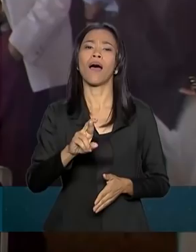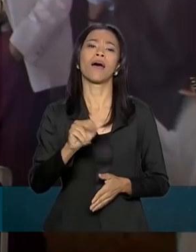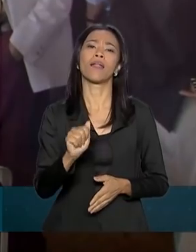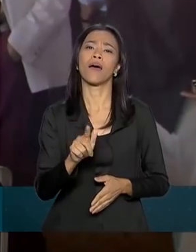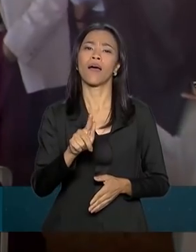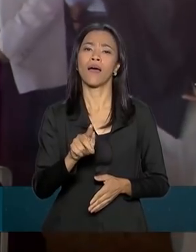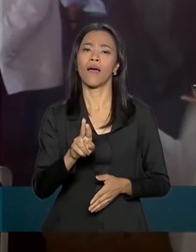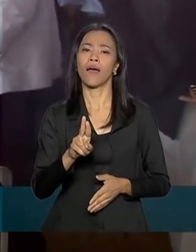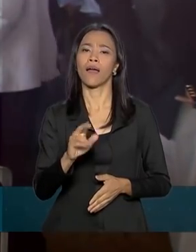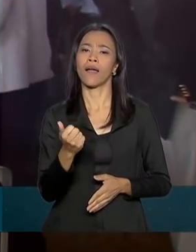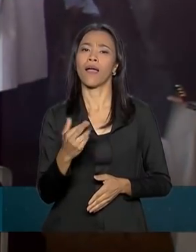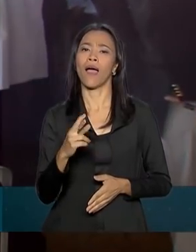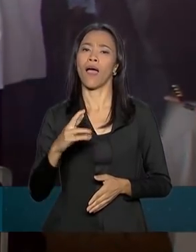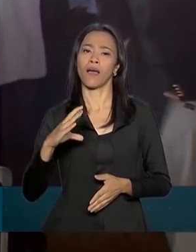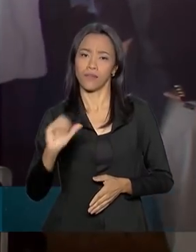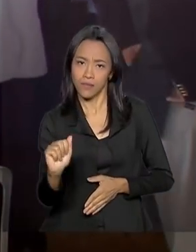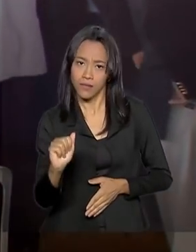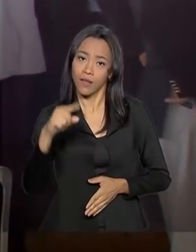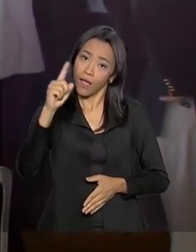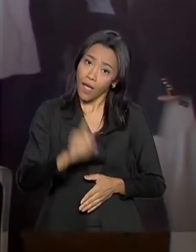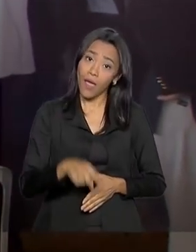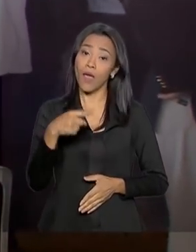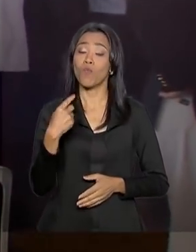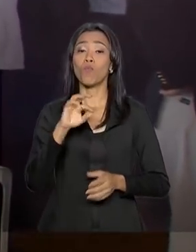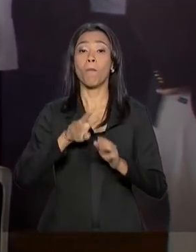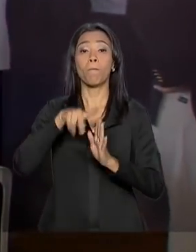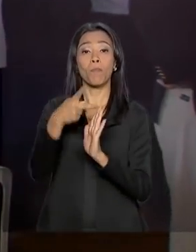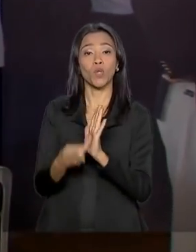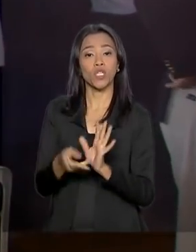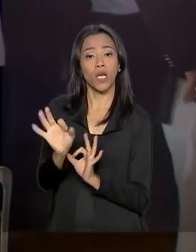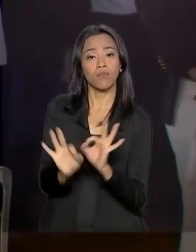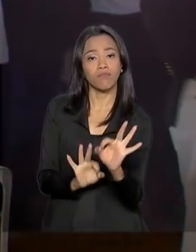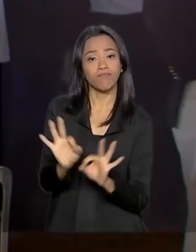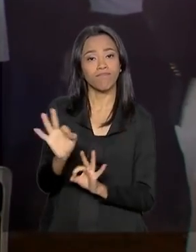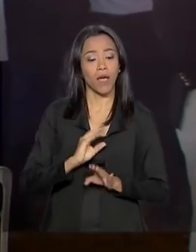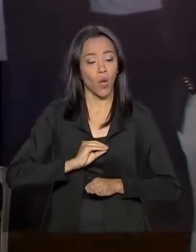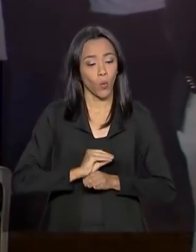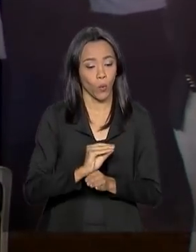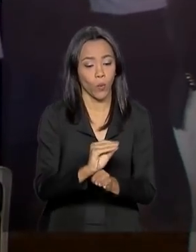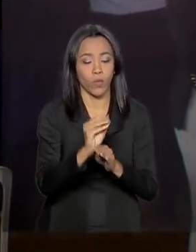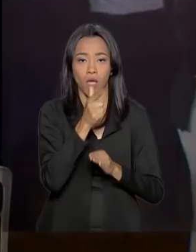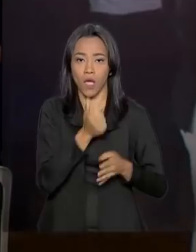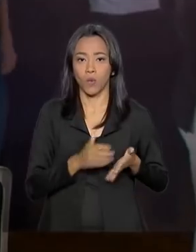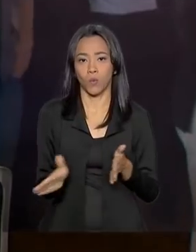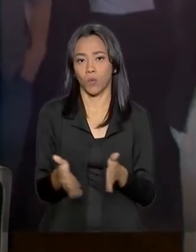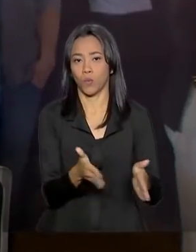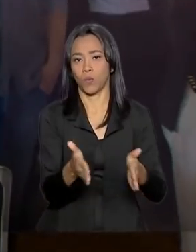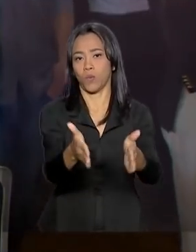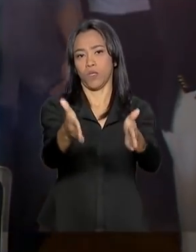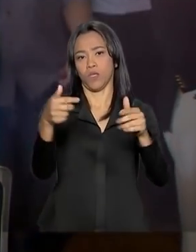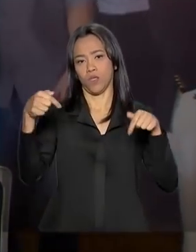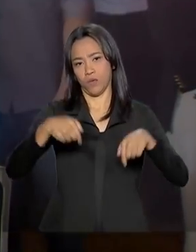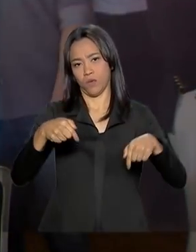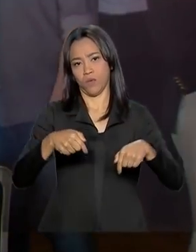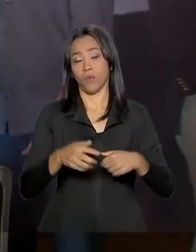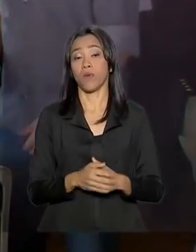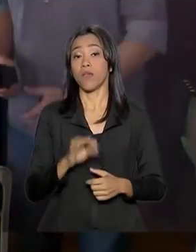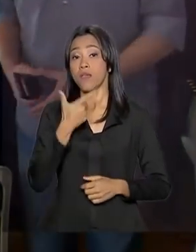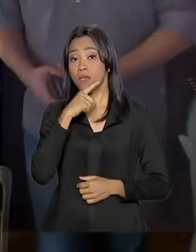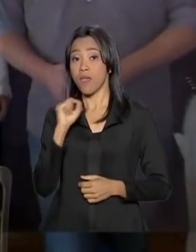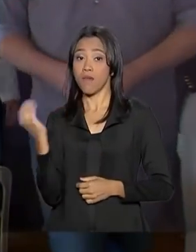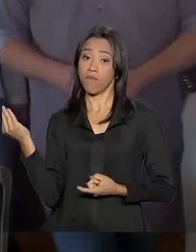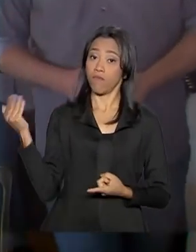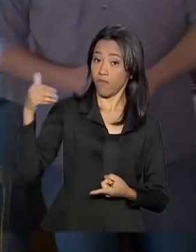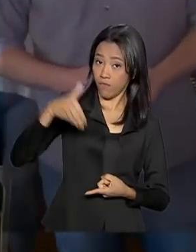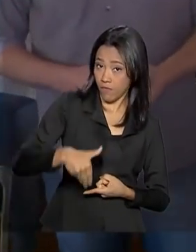acompanhar, como você disse, um projeto de recuperação de áreas degradadas do Rio, chamado Juntos pelo Araguaia. Quem vem para